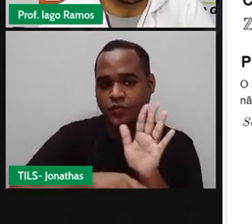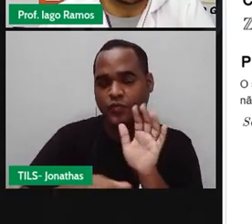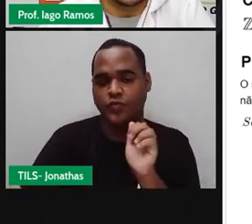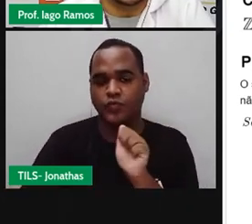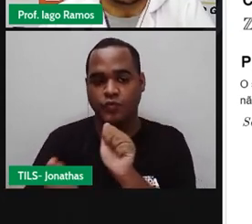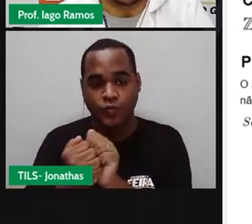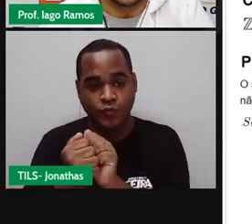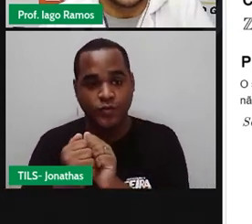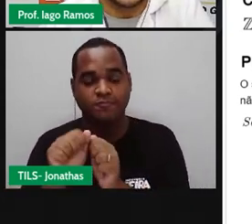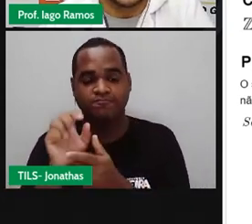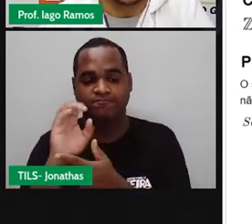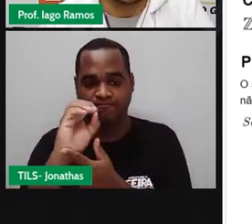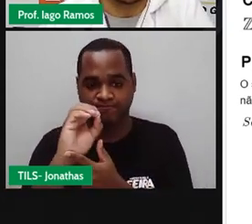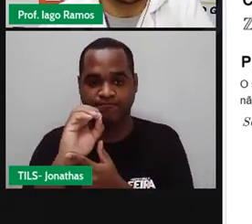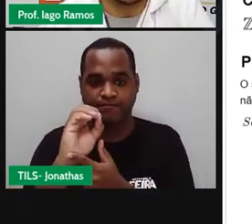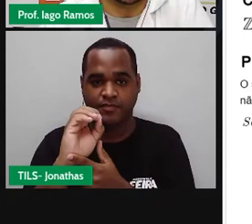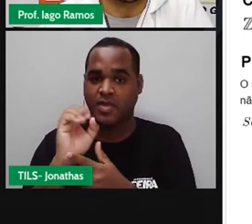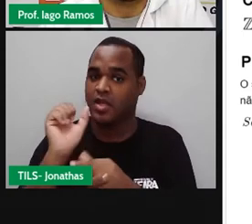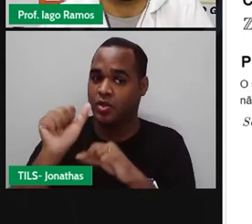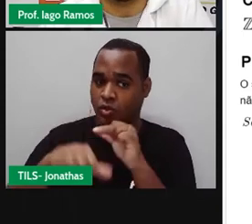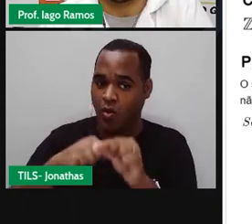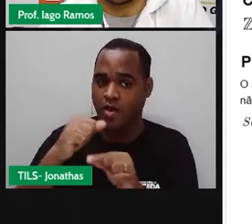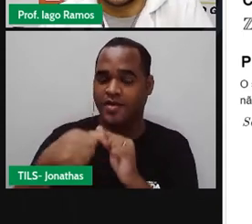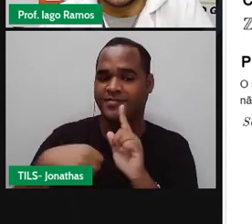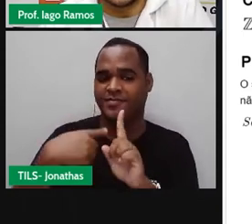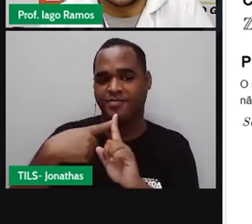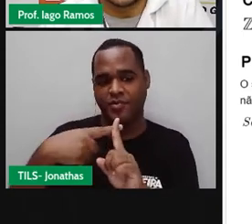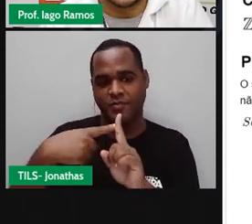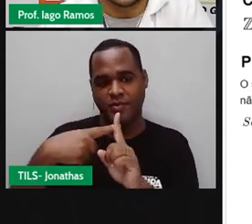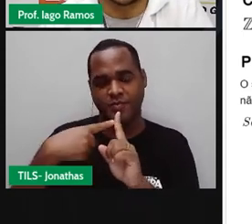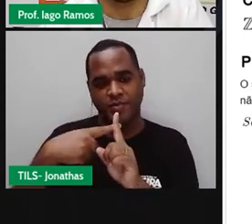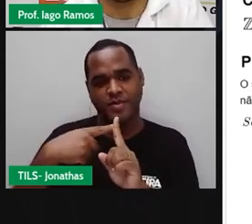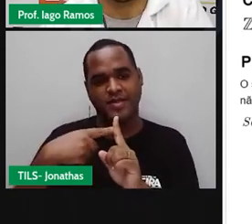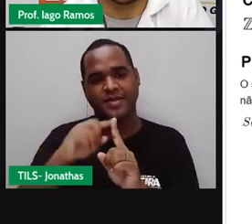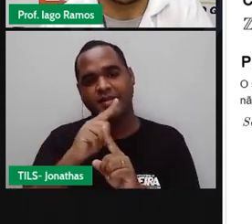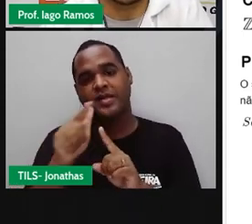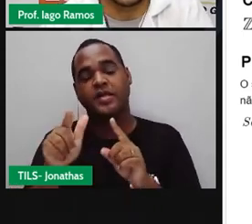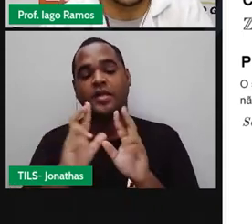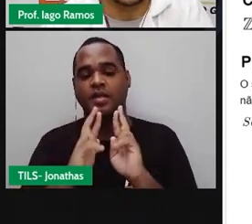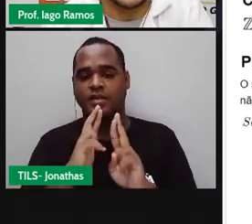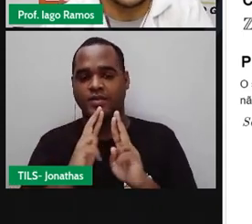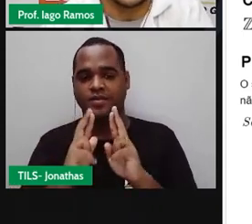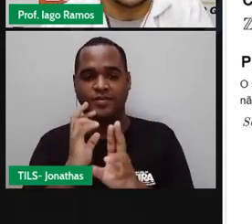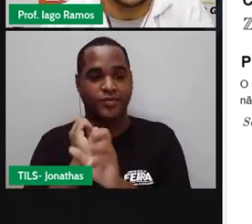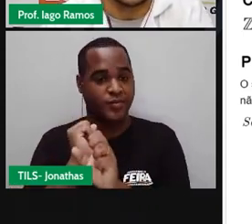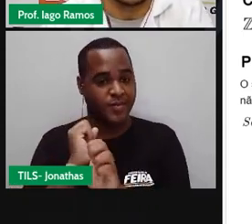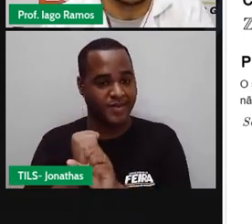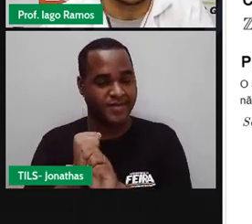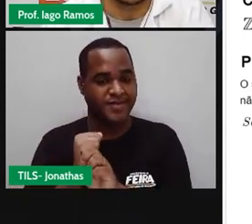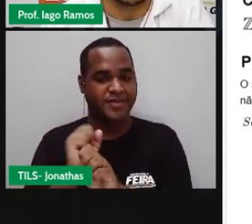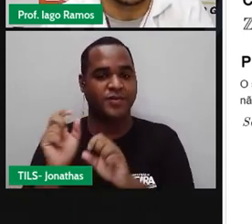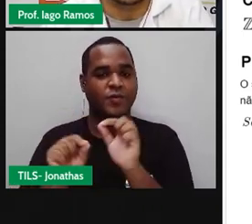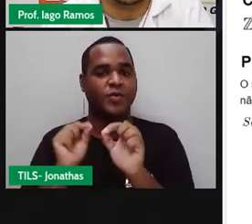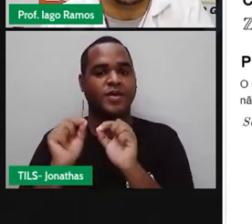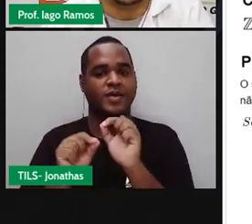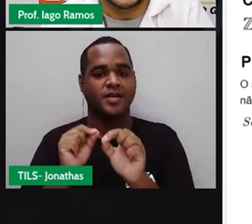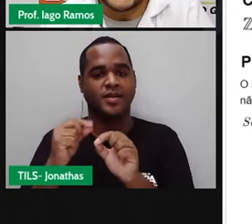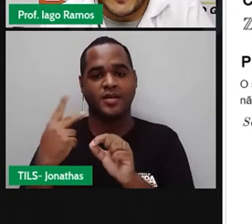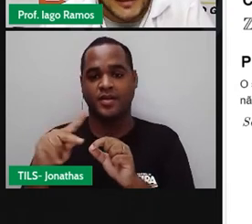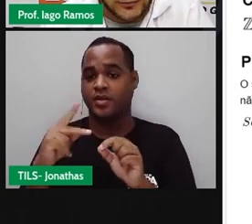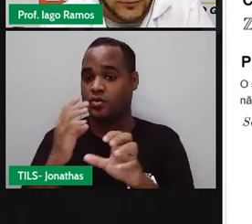junte com o zero, junte com os números positivos e o resultado disso é os números